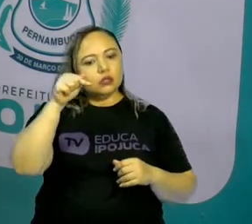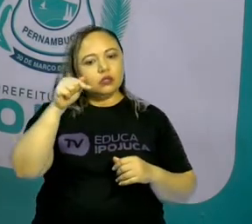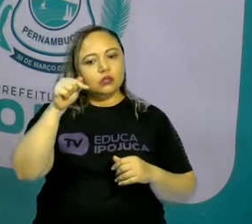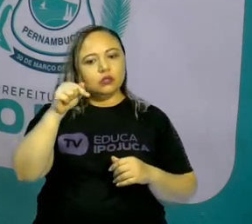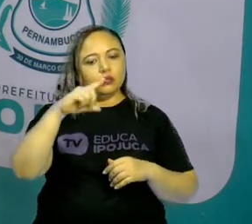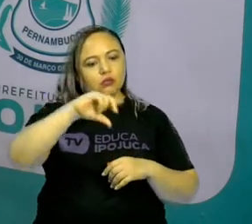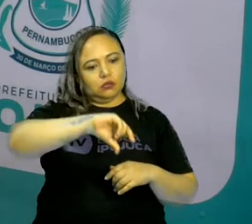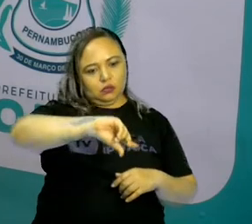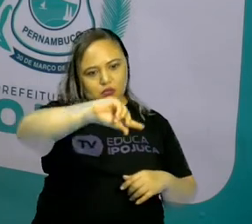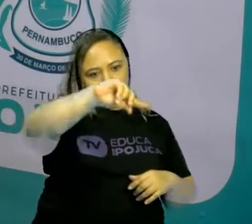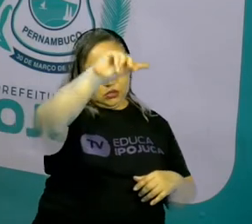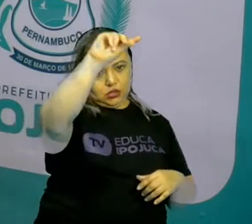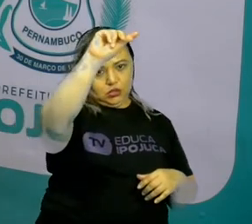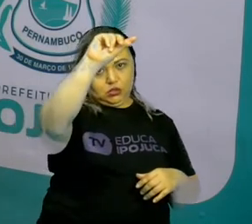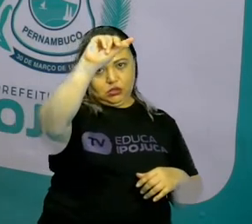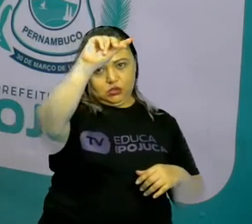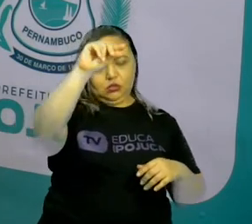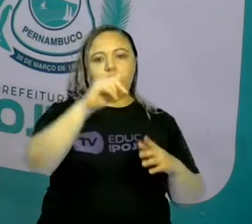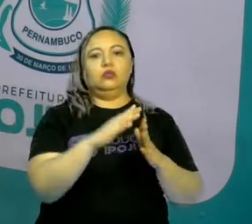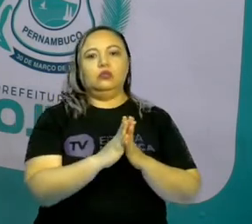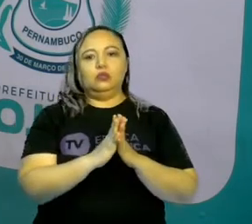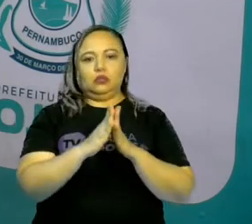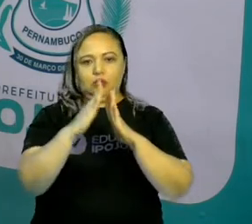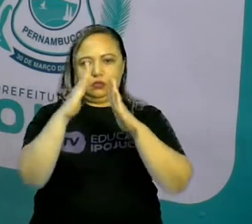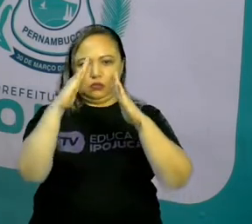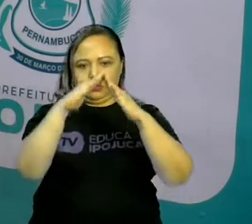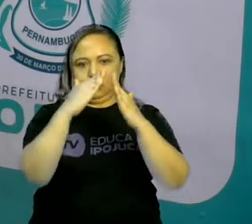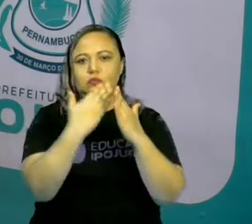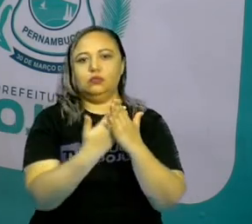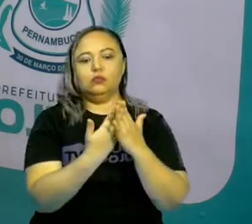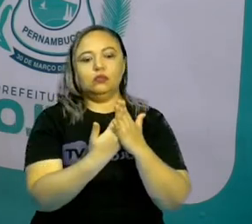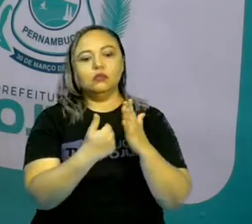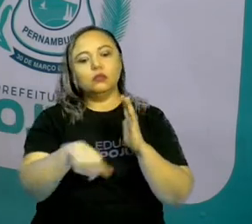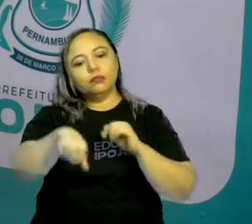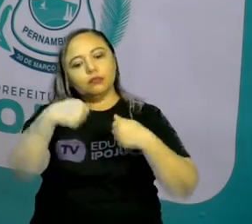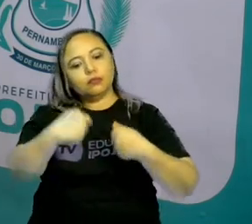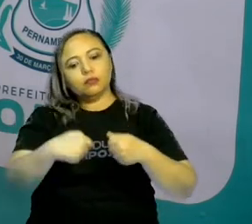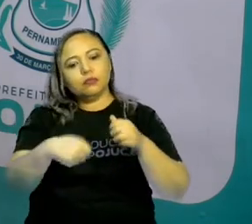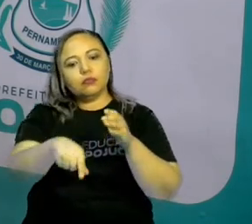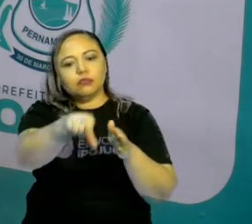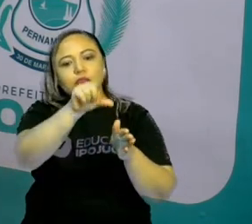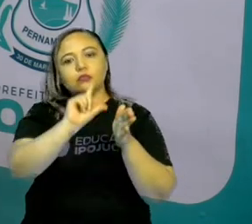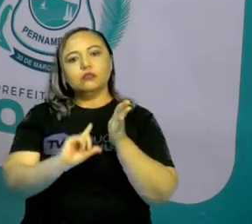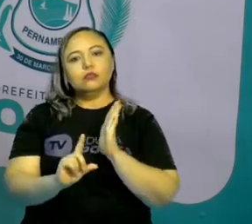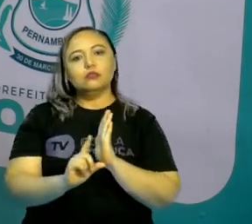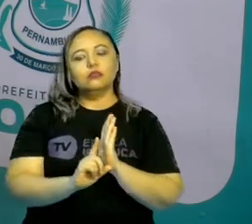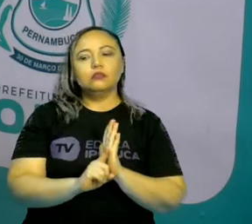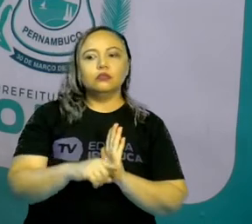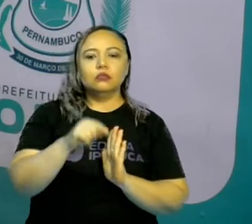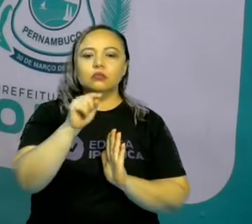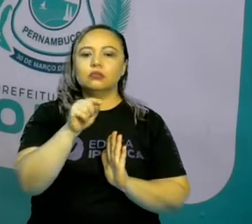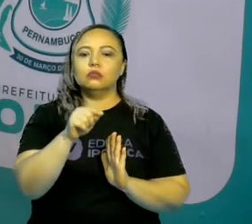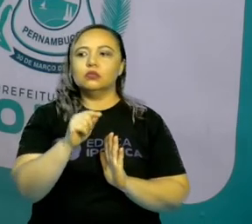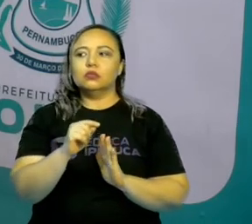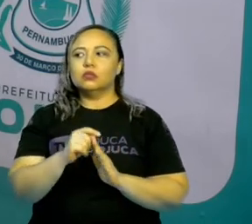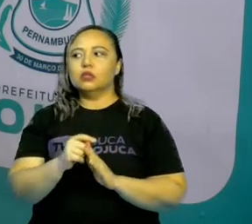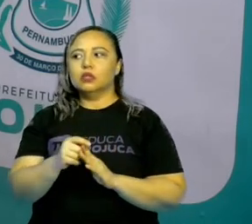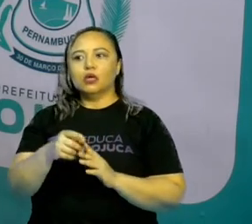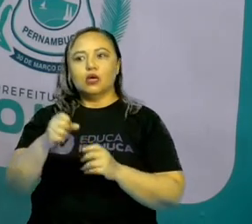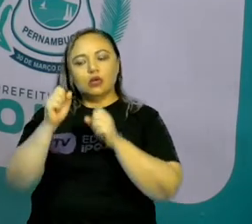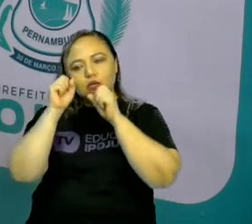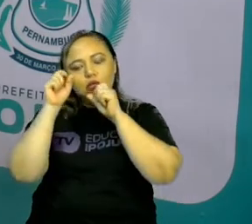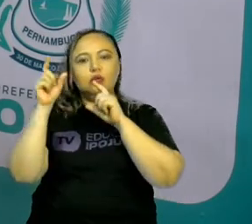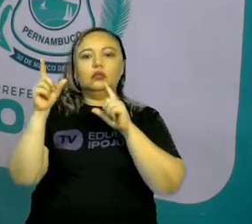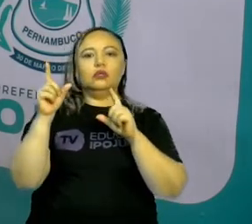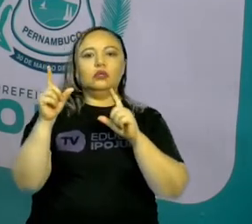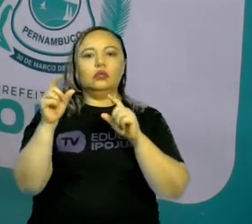se cumprir. Tomar banho, tomar café, pegar roupa, separar materiais, escolar